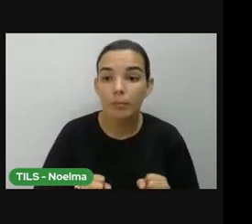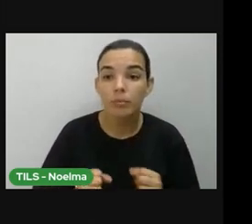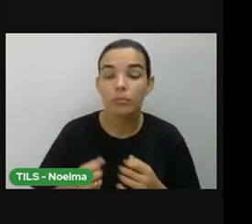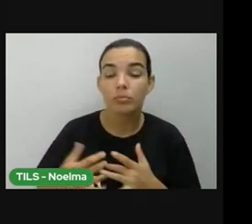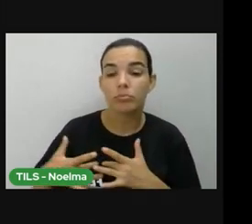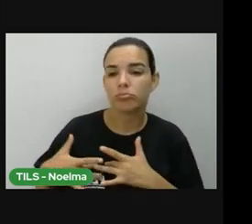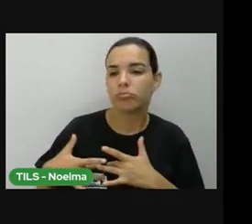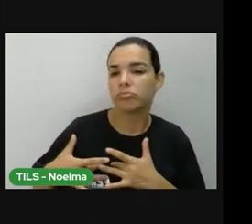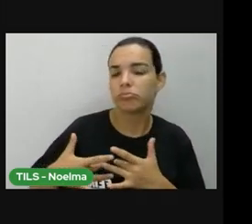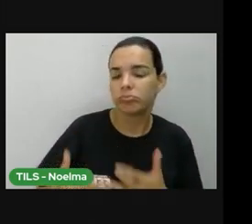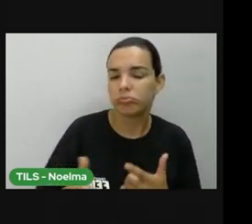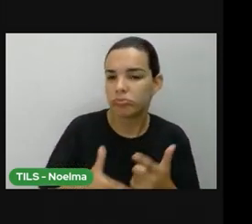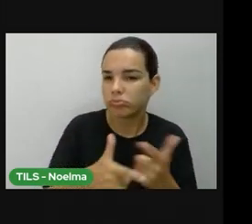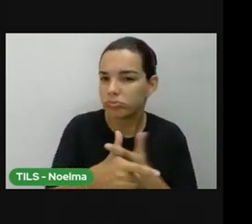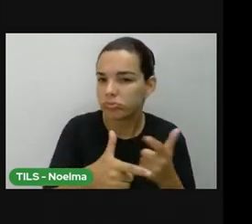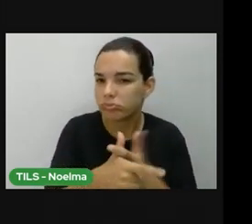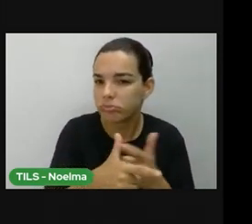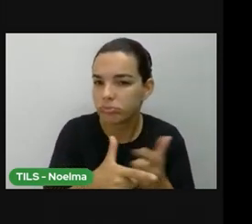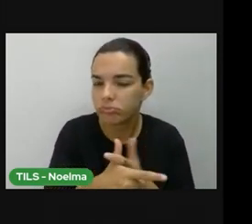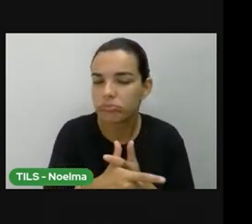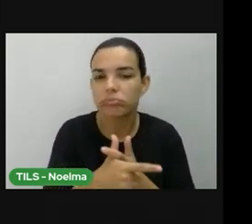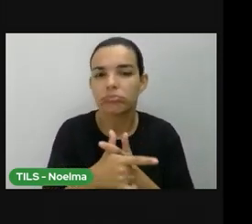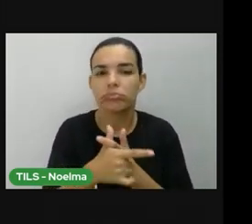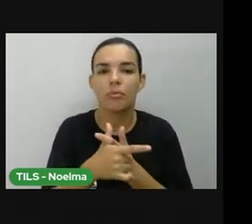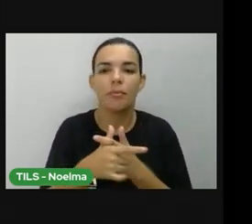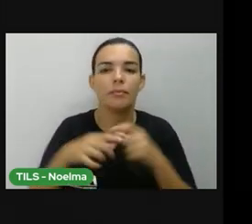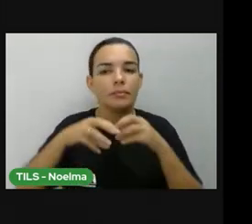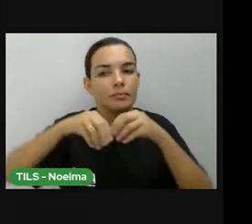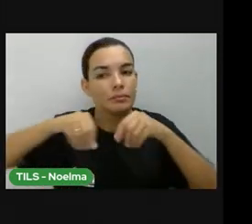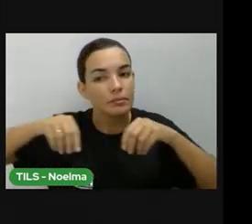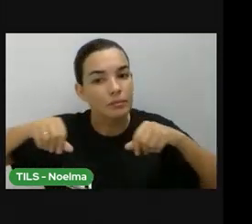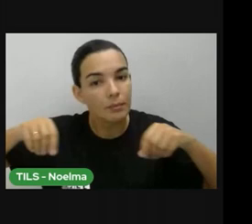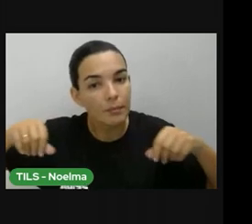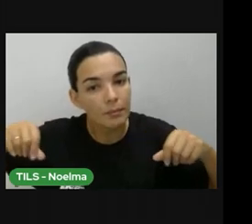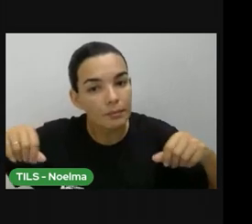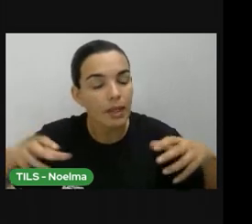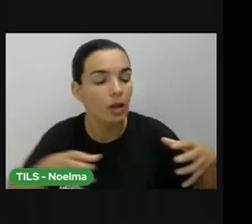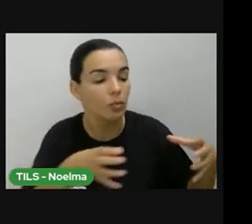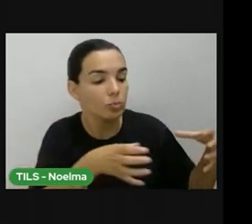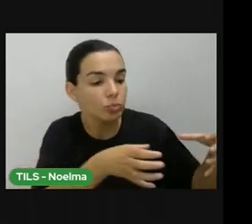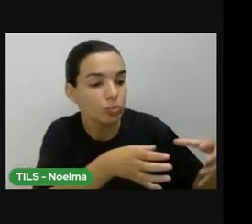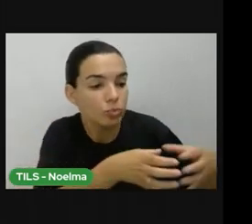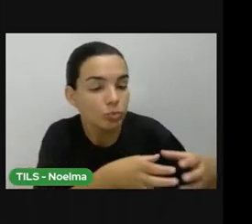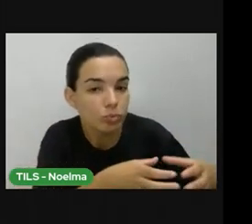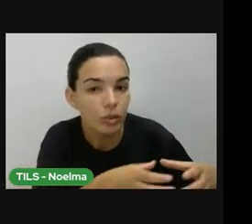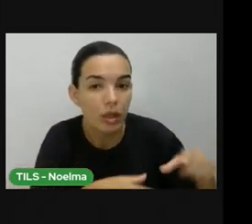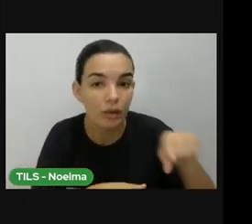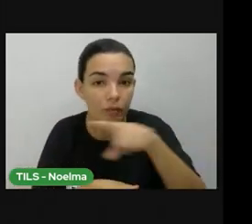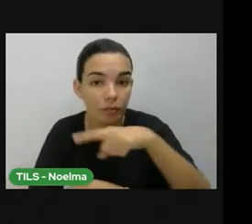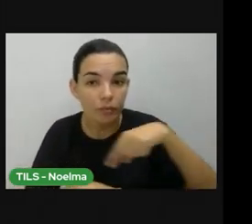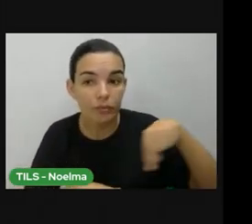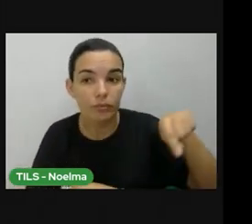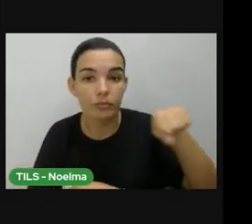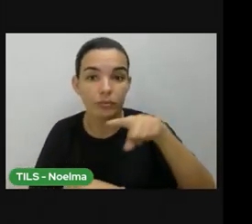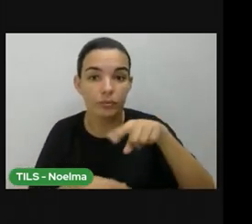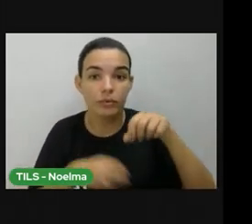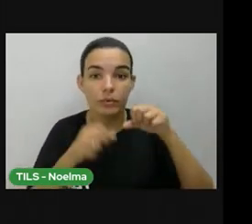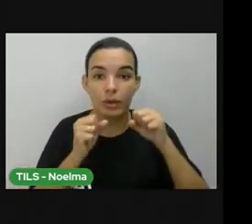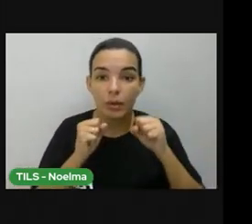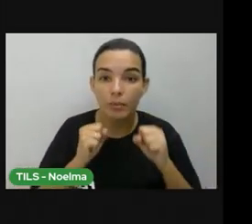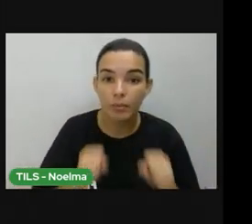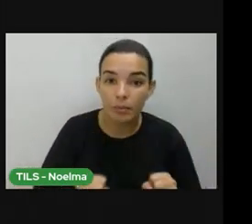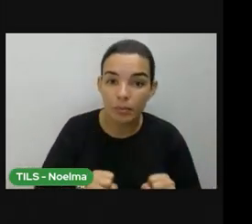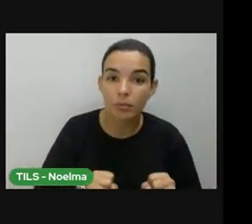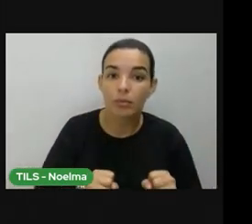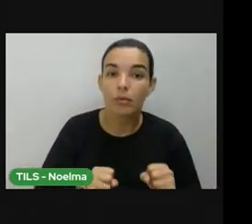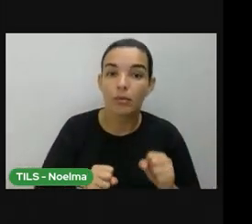a uma pessoa, mas, como vocês têm o circo brilho, lá na comunidade, vocês têm precisão de estudar, não têm condições,